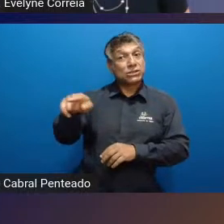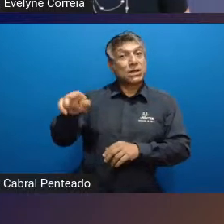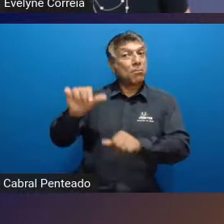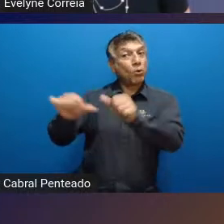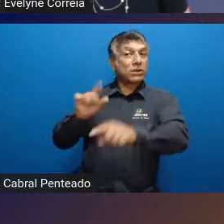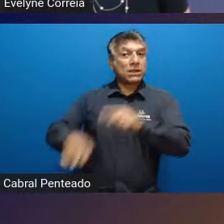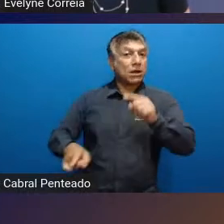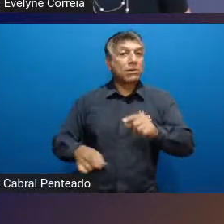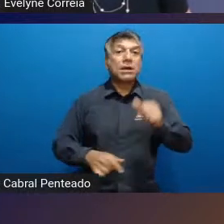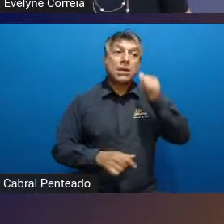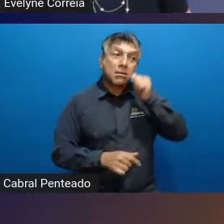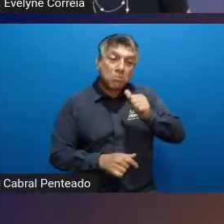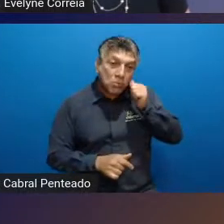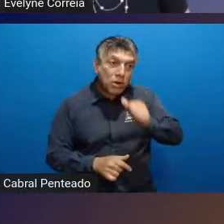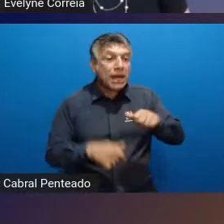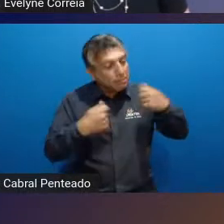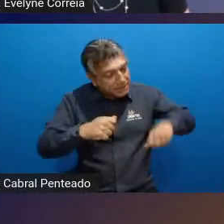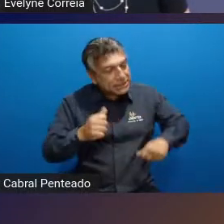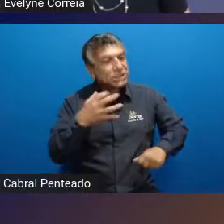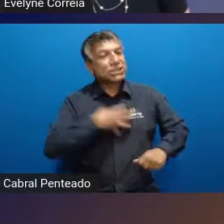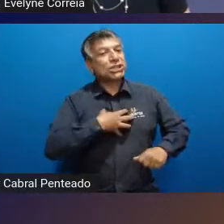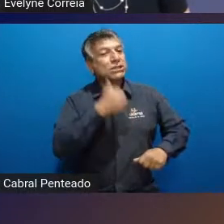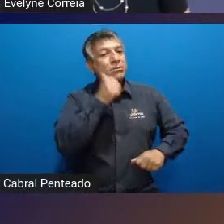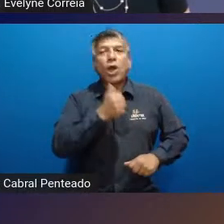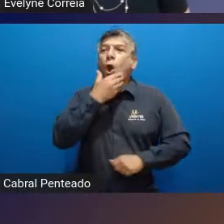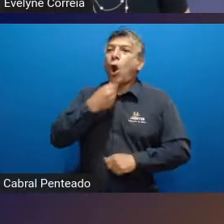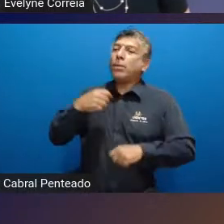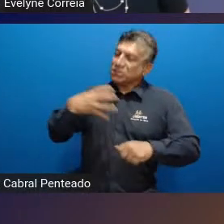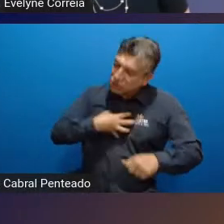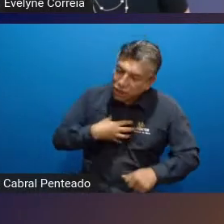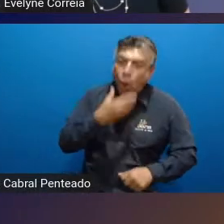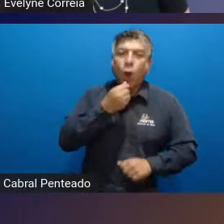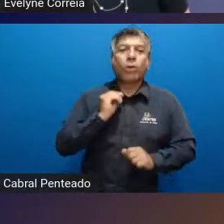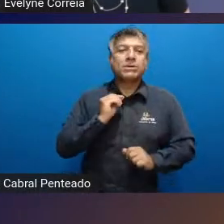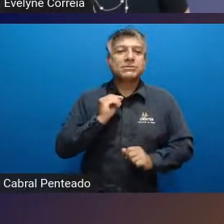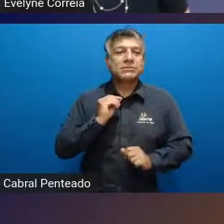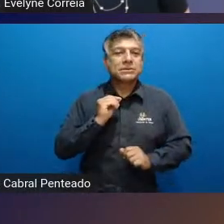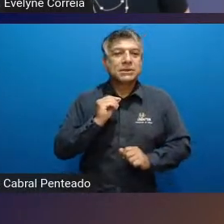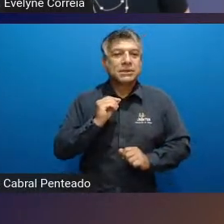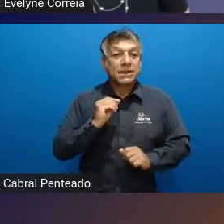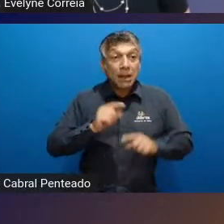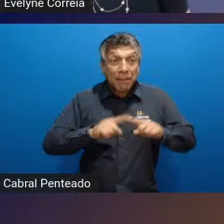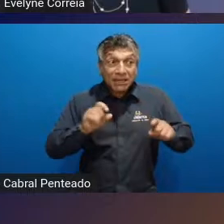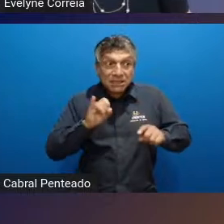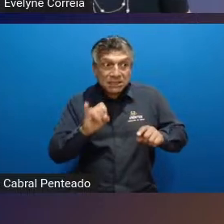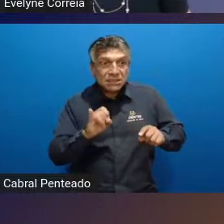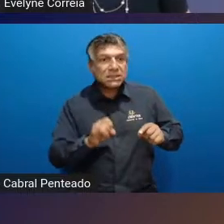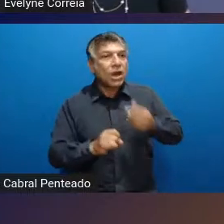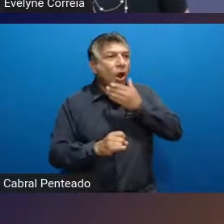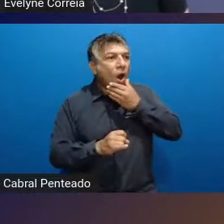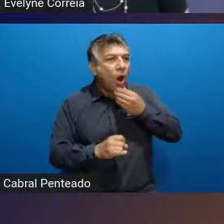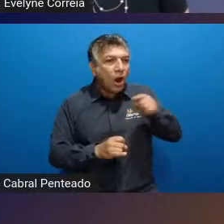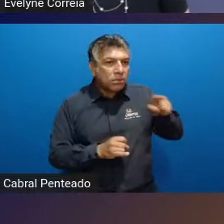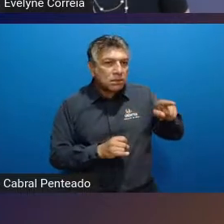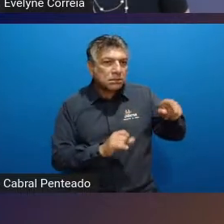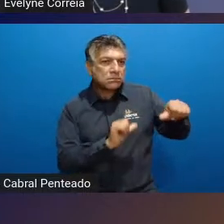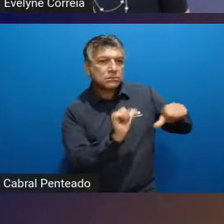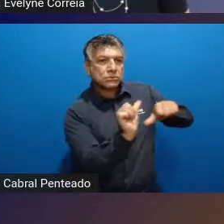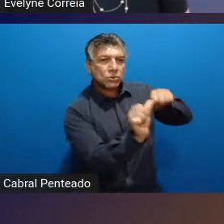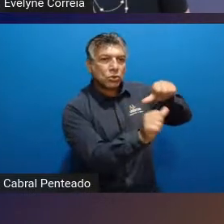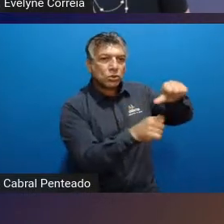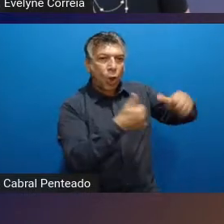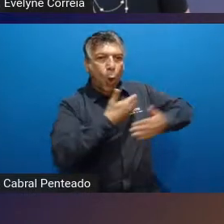mulher tem que ser... Tem que parecer como uma mulher, o homem tem que parecer como um homem. A partir do momento que esses corpos vão se